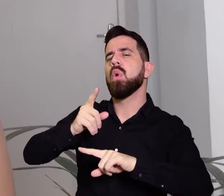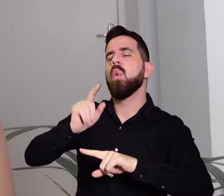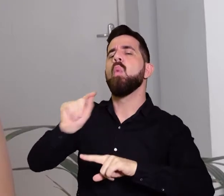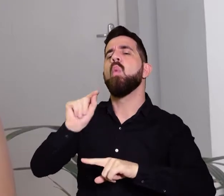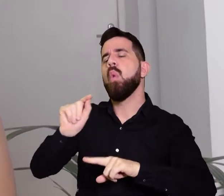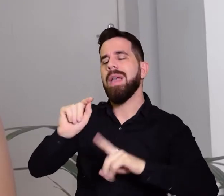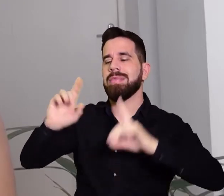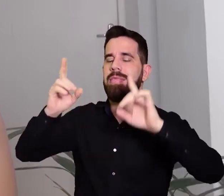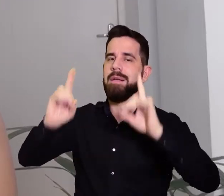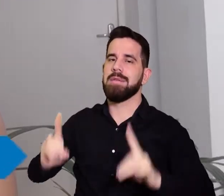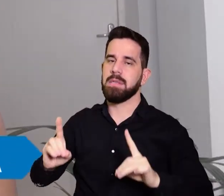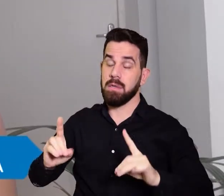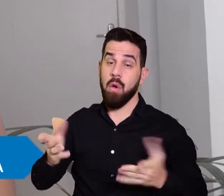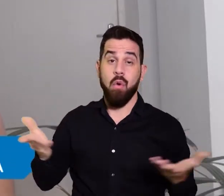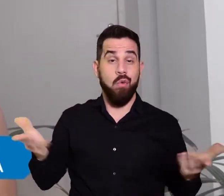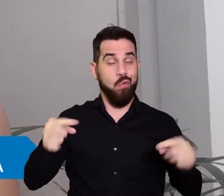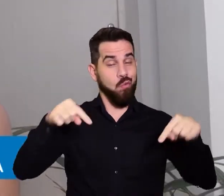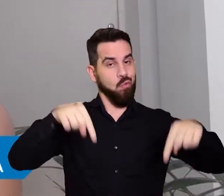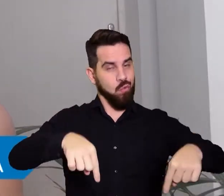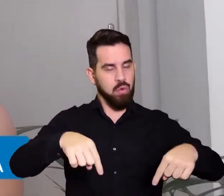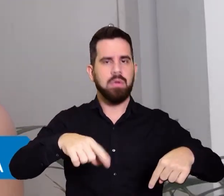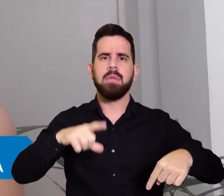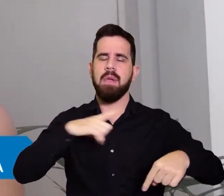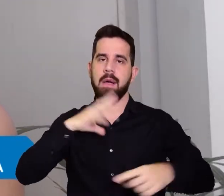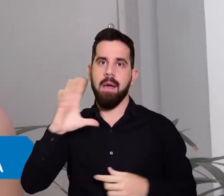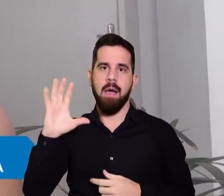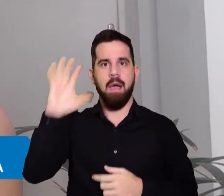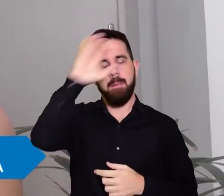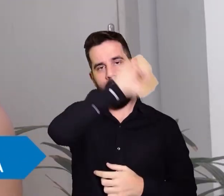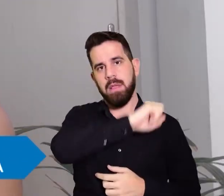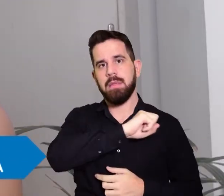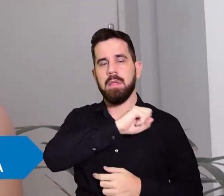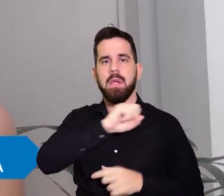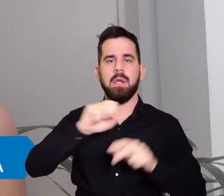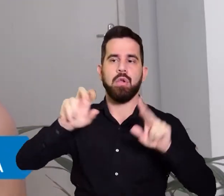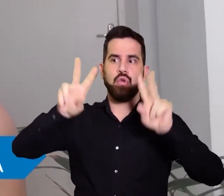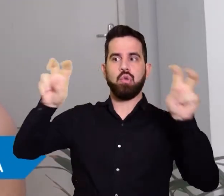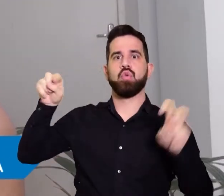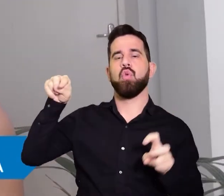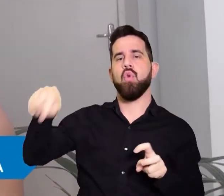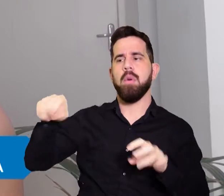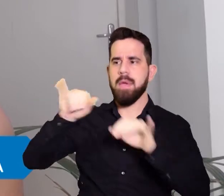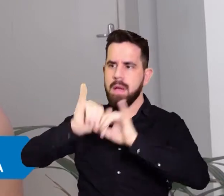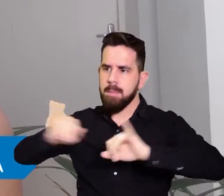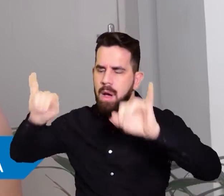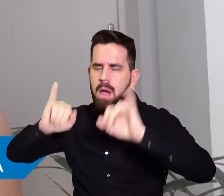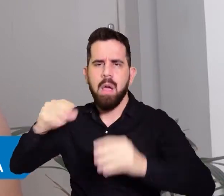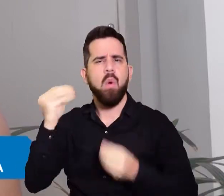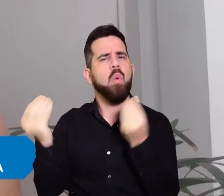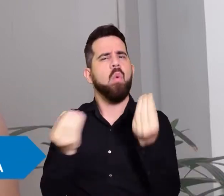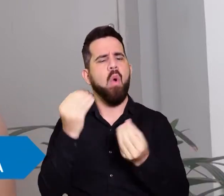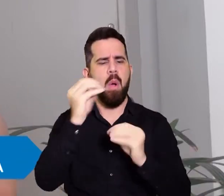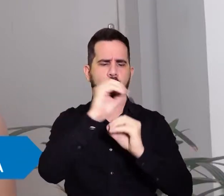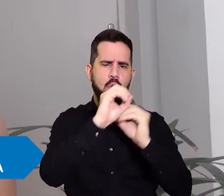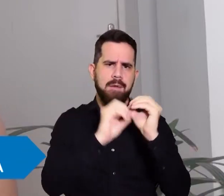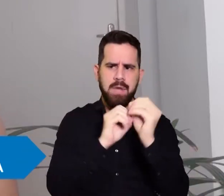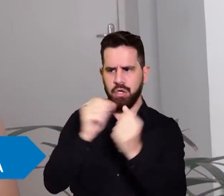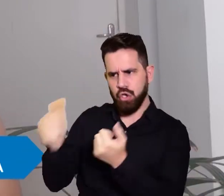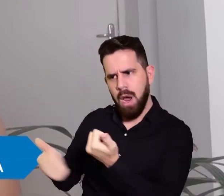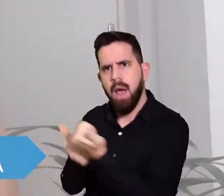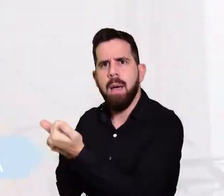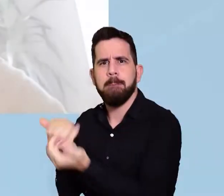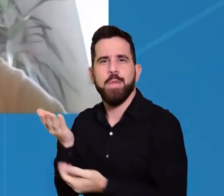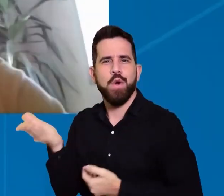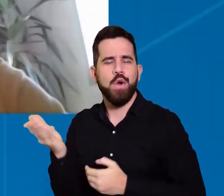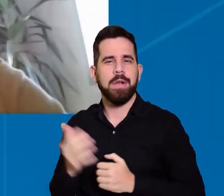no Mundo FG, a gente começa aprendendo mais sobre essa campanha e sobre a contribuição da Universidade Federal de Goiás na